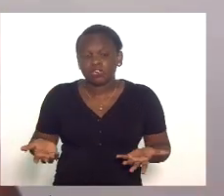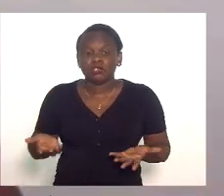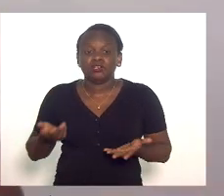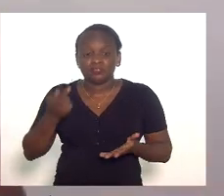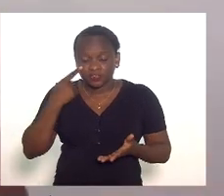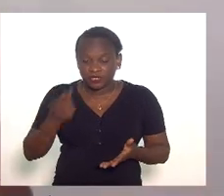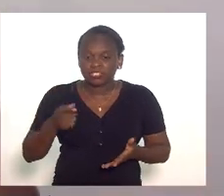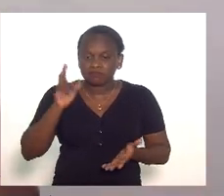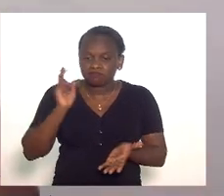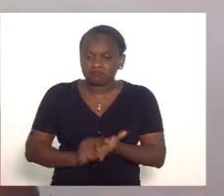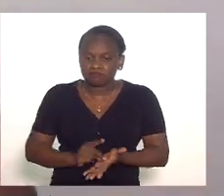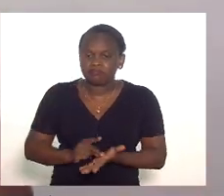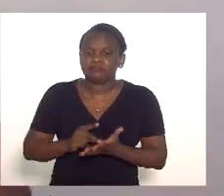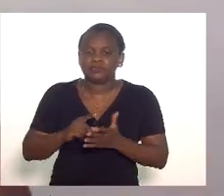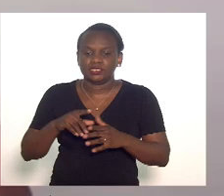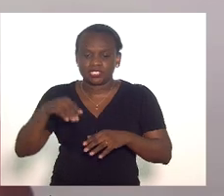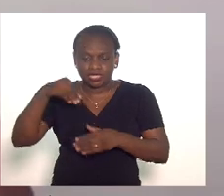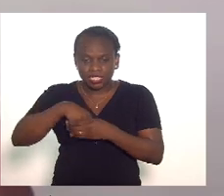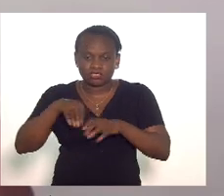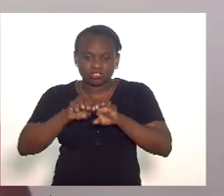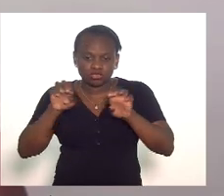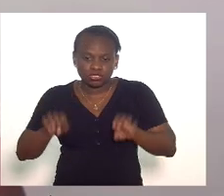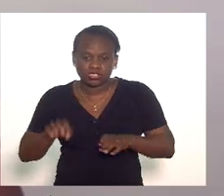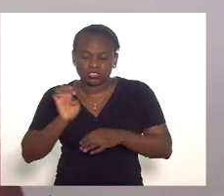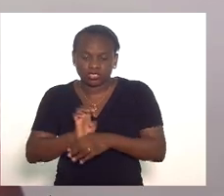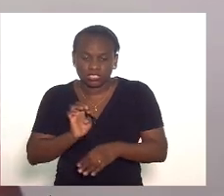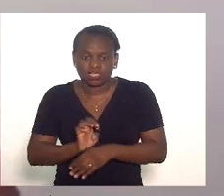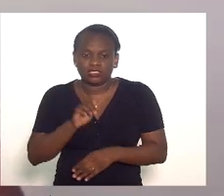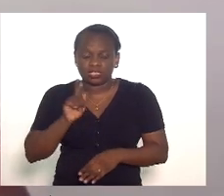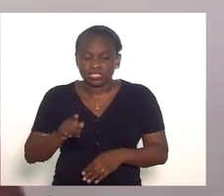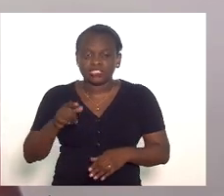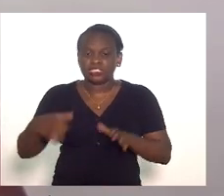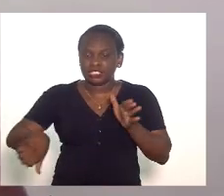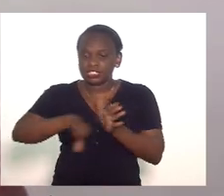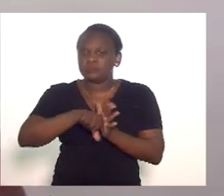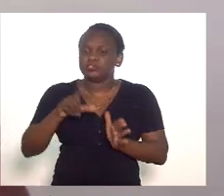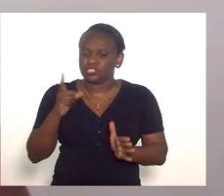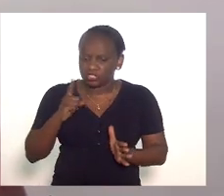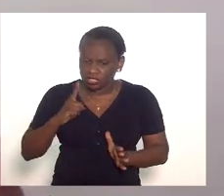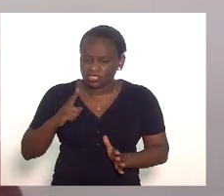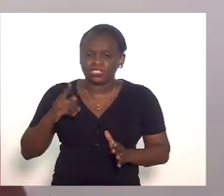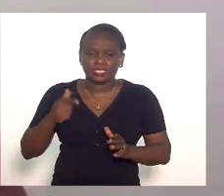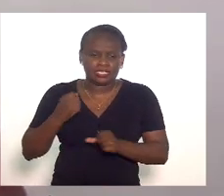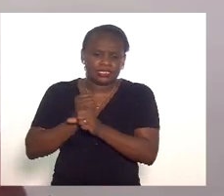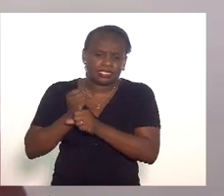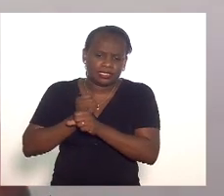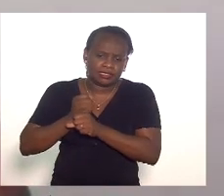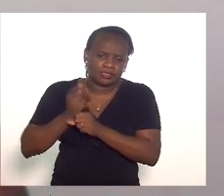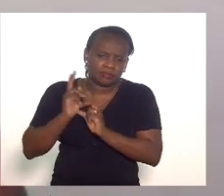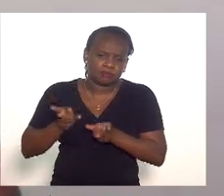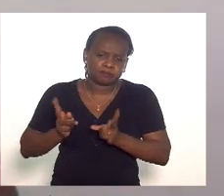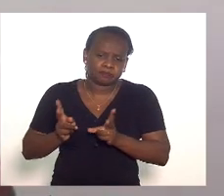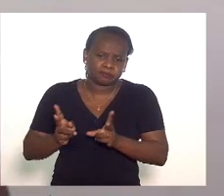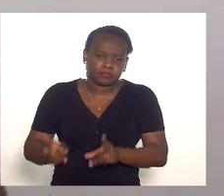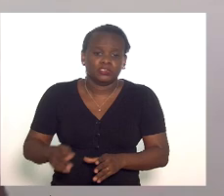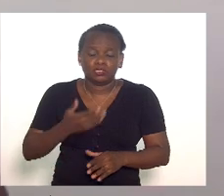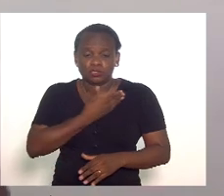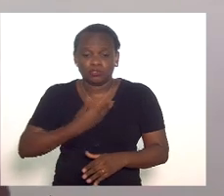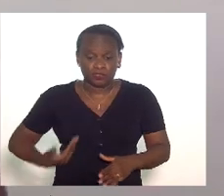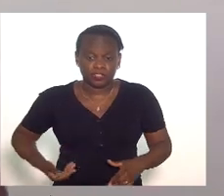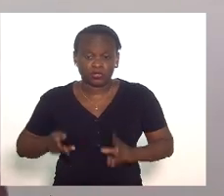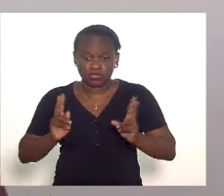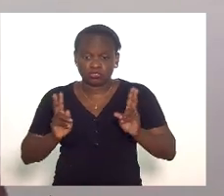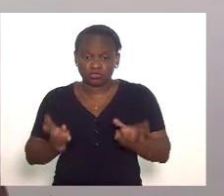o reconhecimento dentro das estruturas do Estado que esse crime ele existe ele é perpetuado inclusive pelo poder público